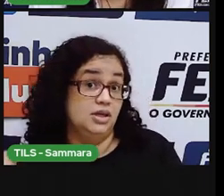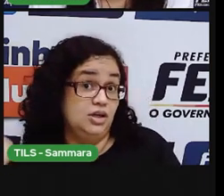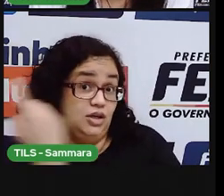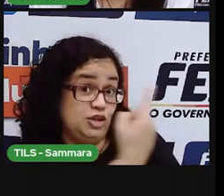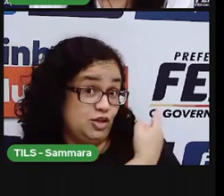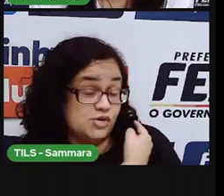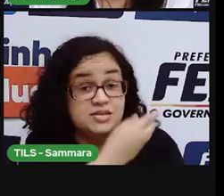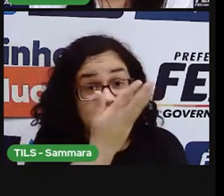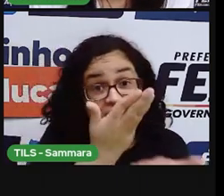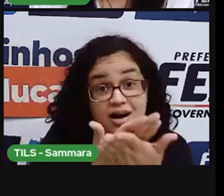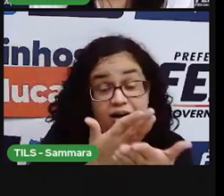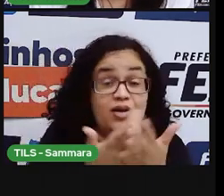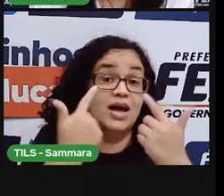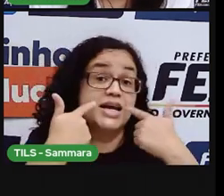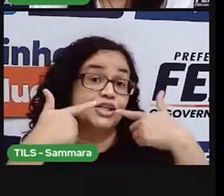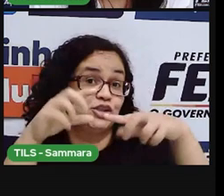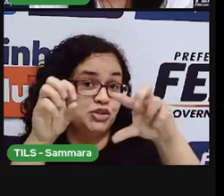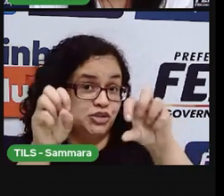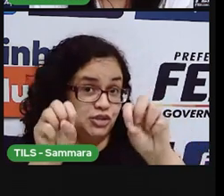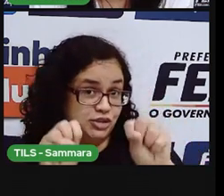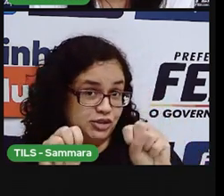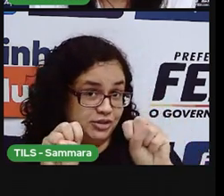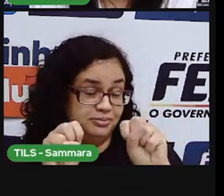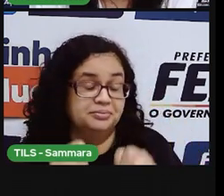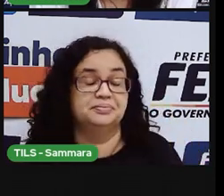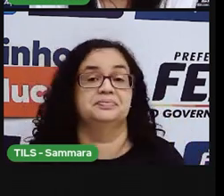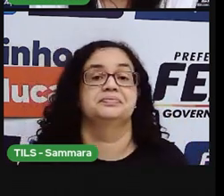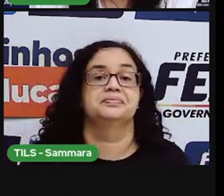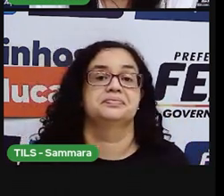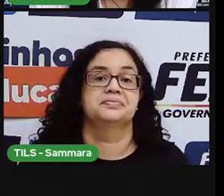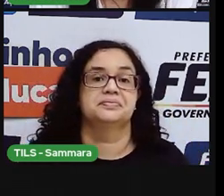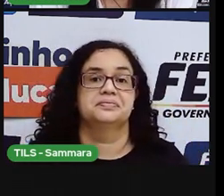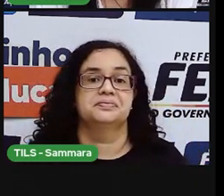Nossa aula é de linguagens.